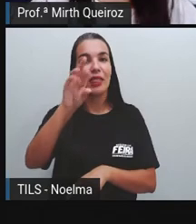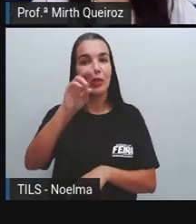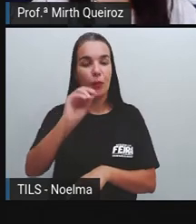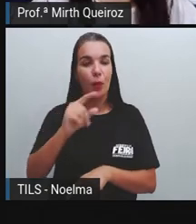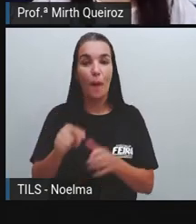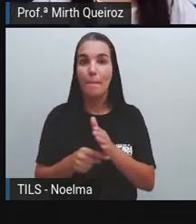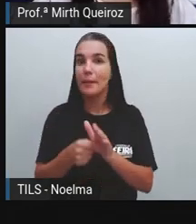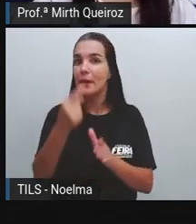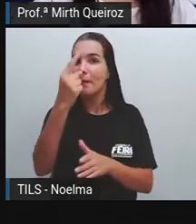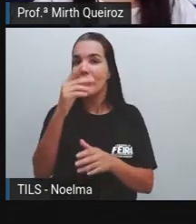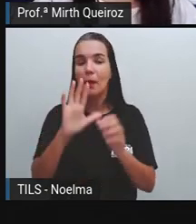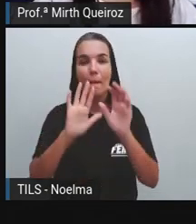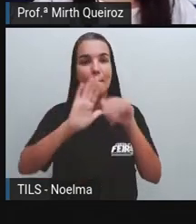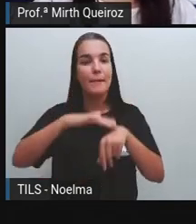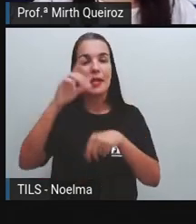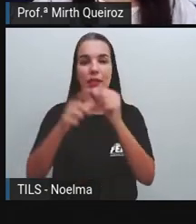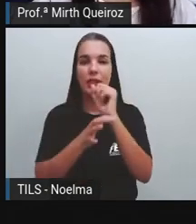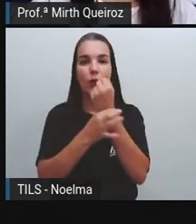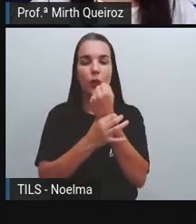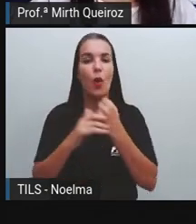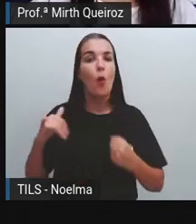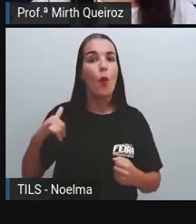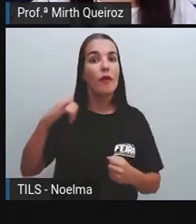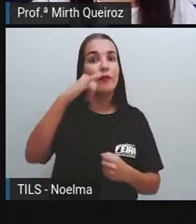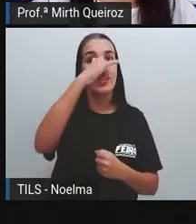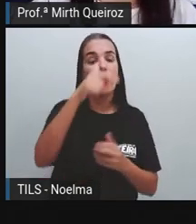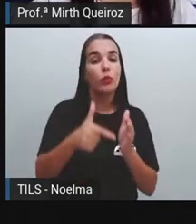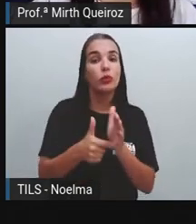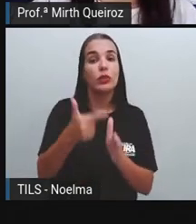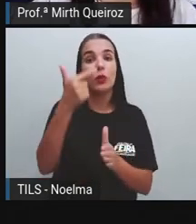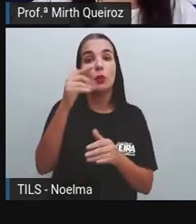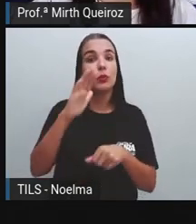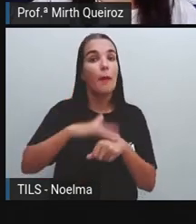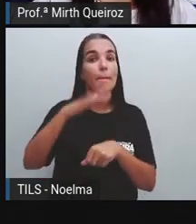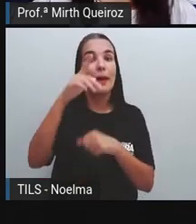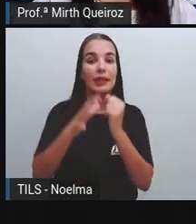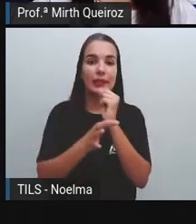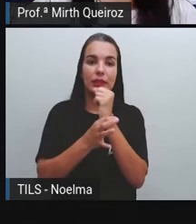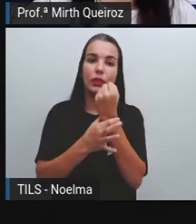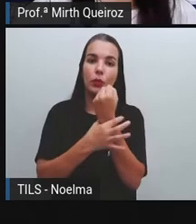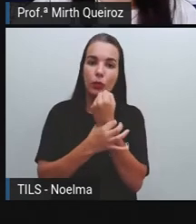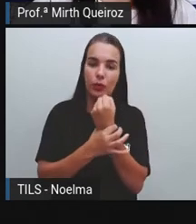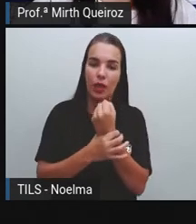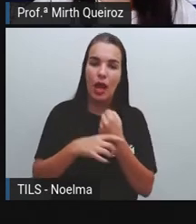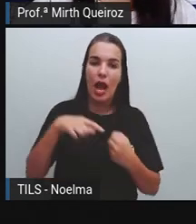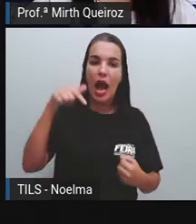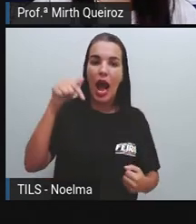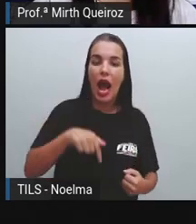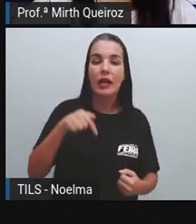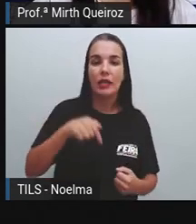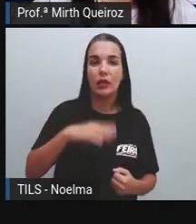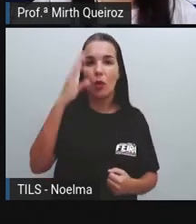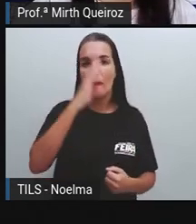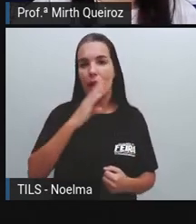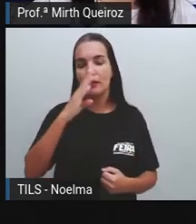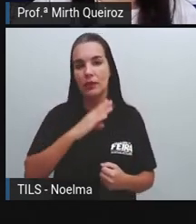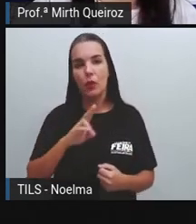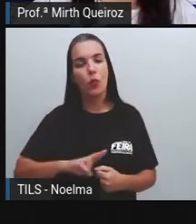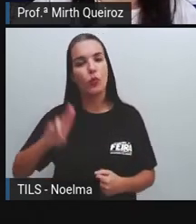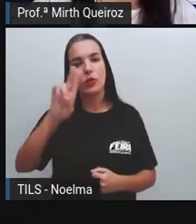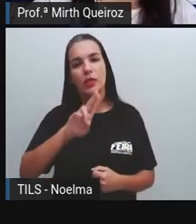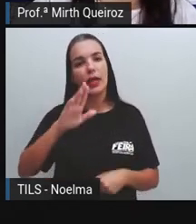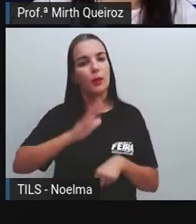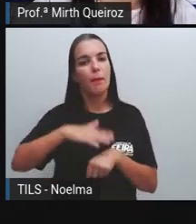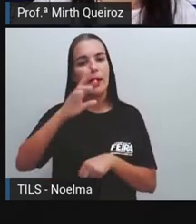segundo mais seguro do mundo. O meio de transporte mais utilizado no Brasil é o terrestre. Cerca de